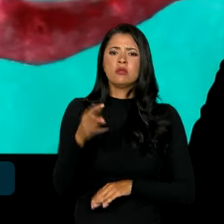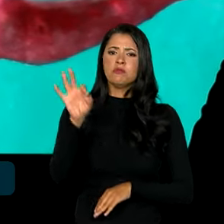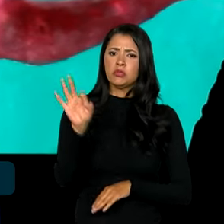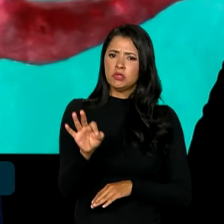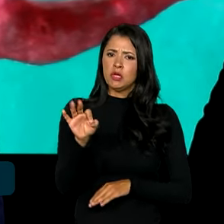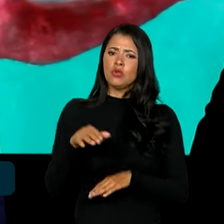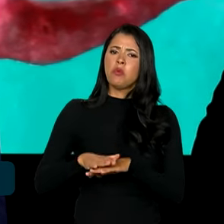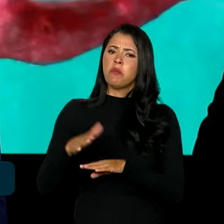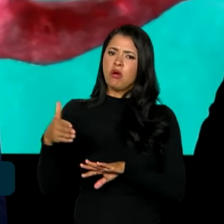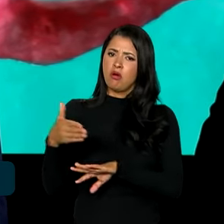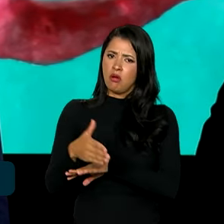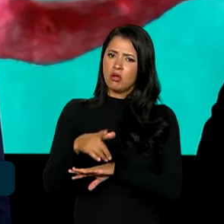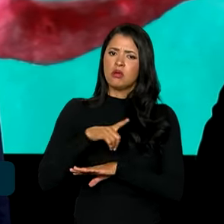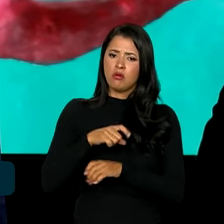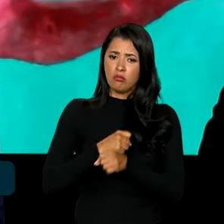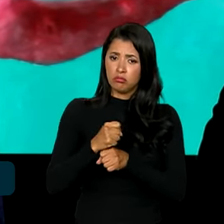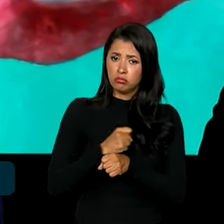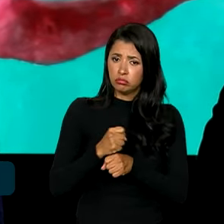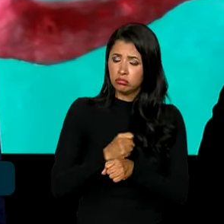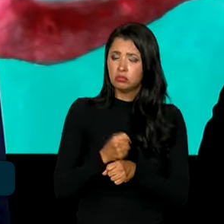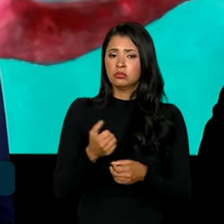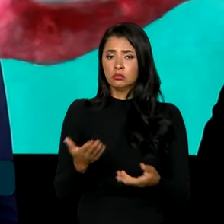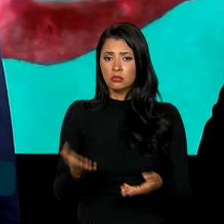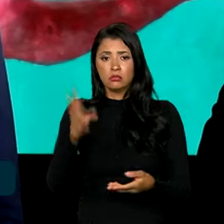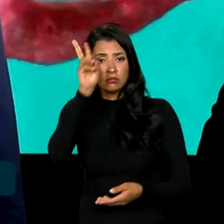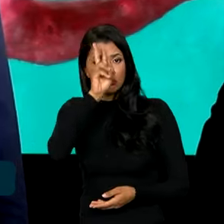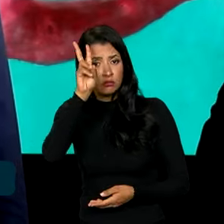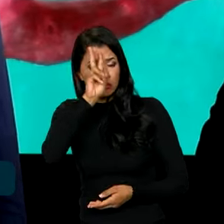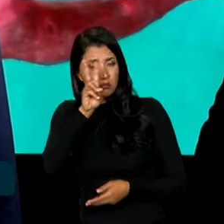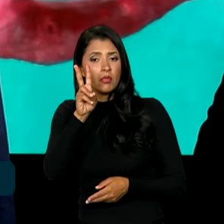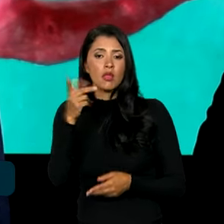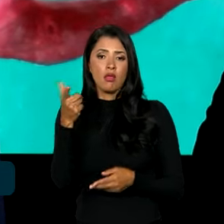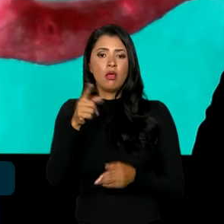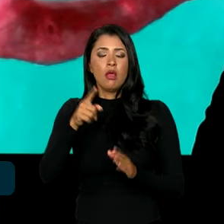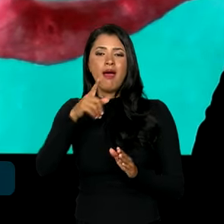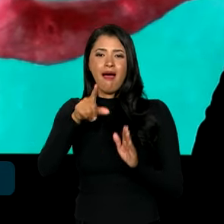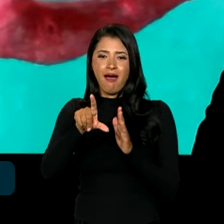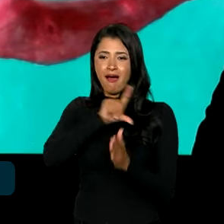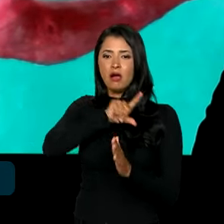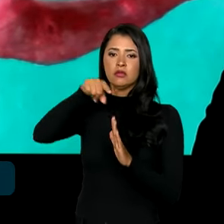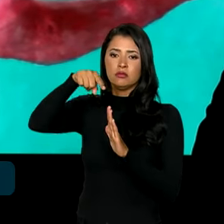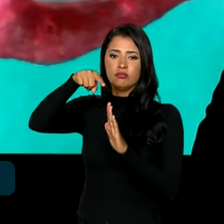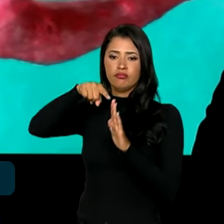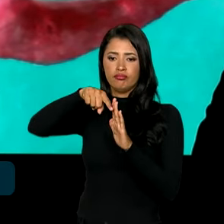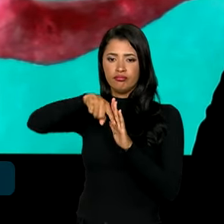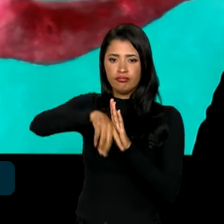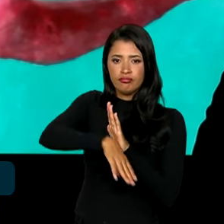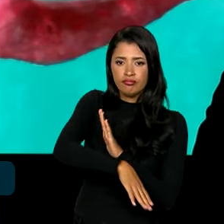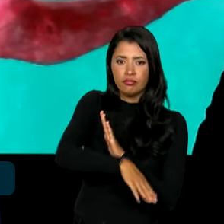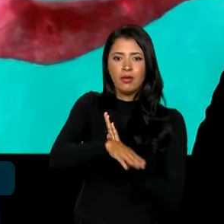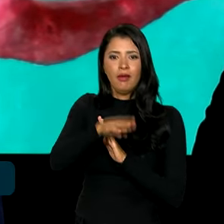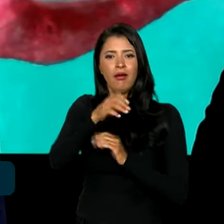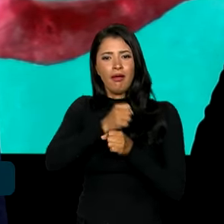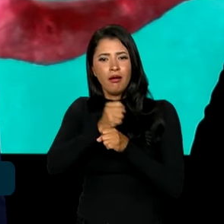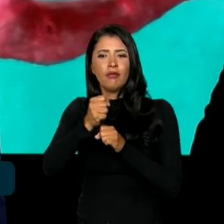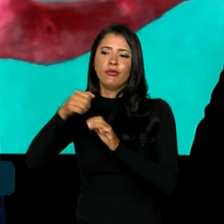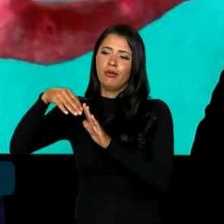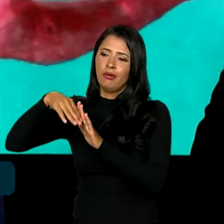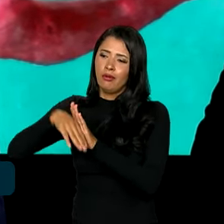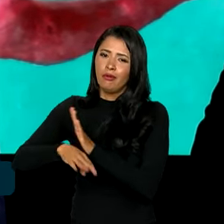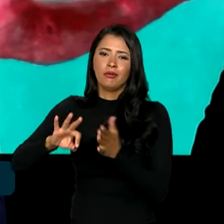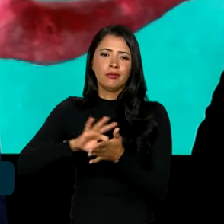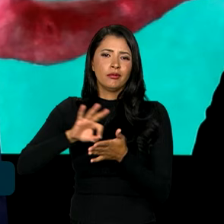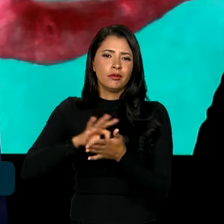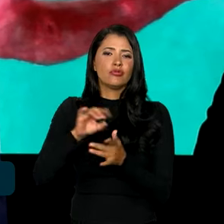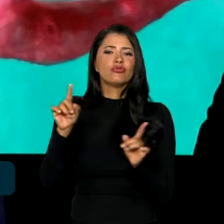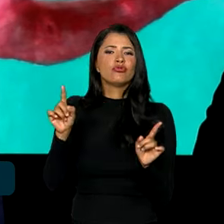alunos que participaram do Enem esse ano. Lembrando, nós estávamos vindo de uma curva descendente dos outros anos. Cada ano diminuía o número de inscritos